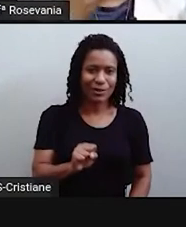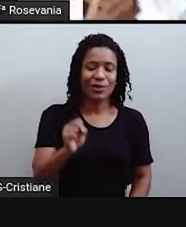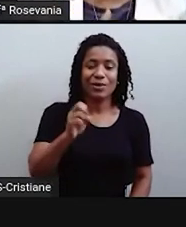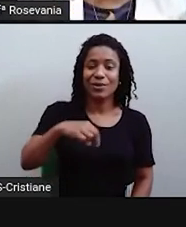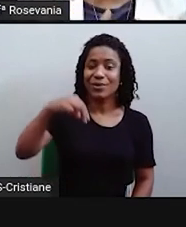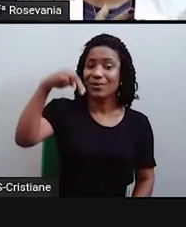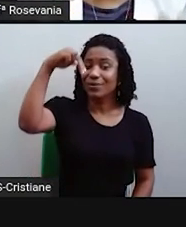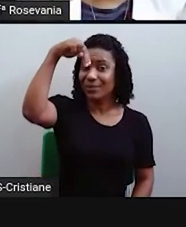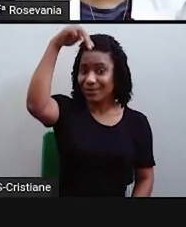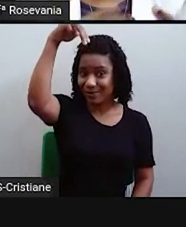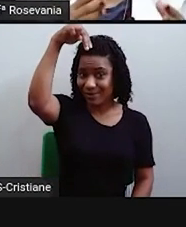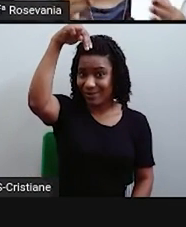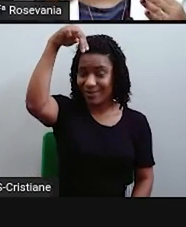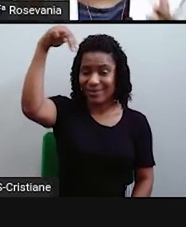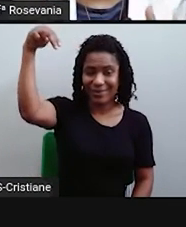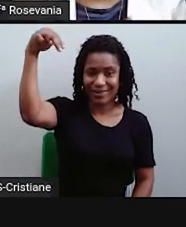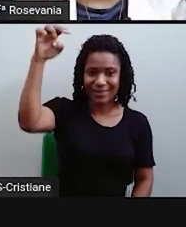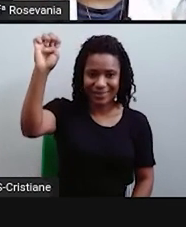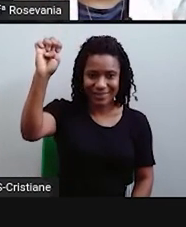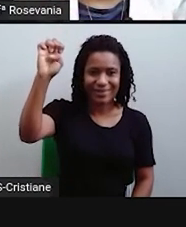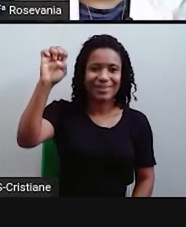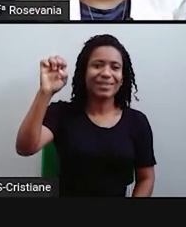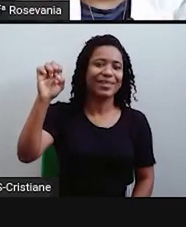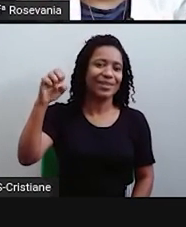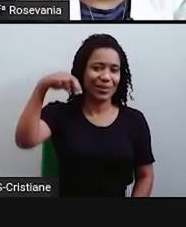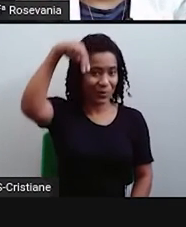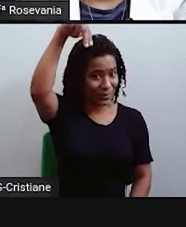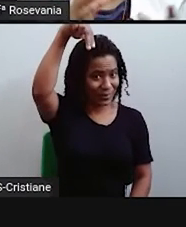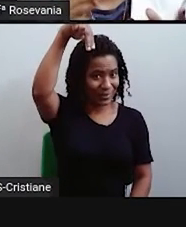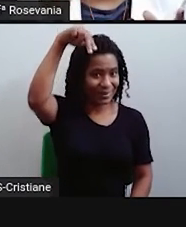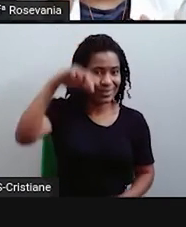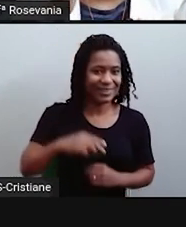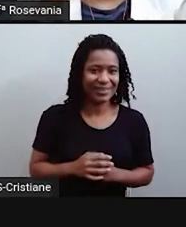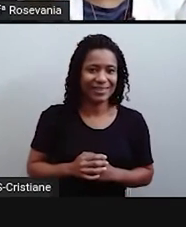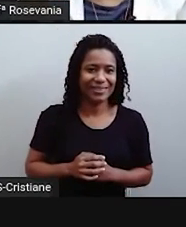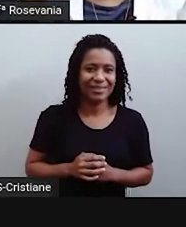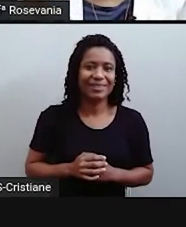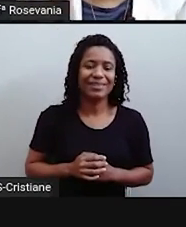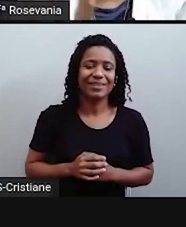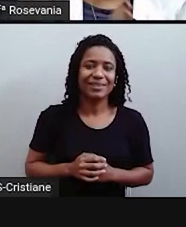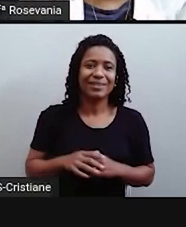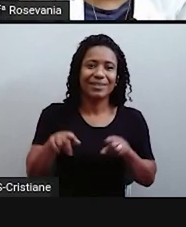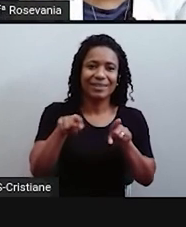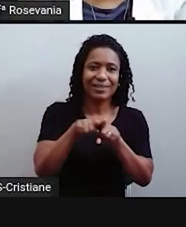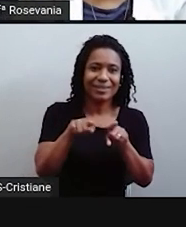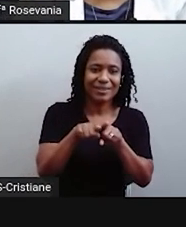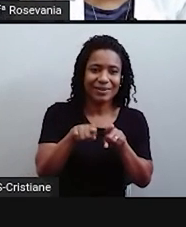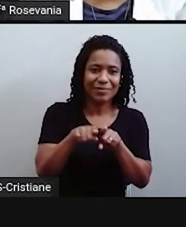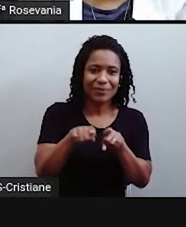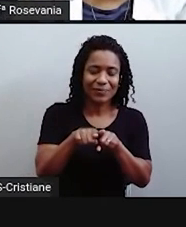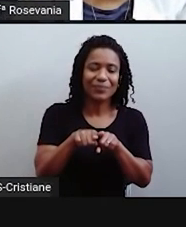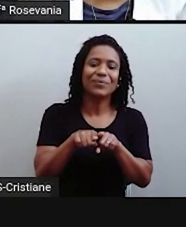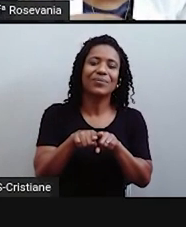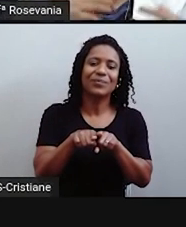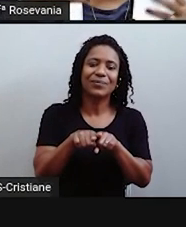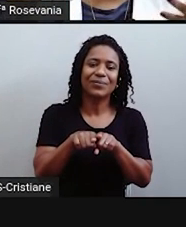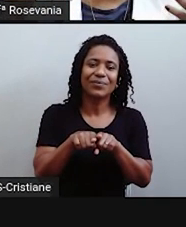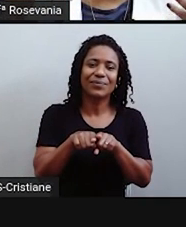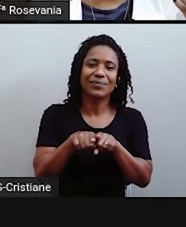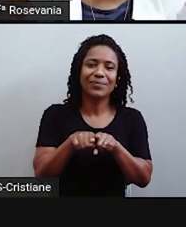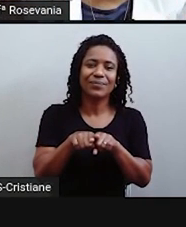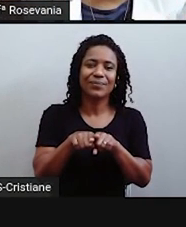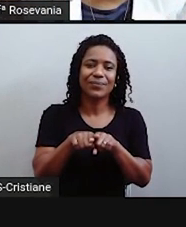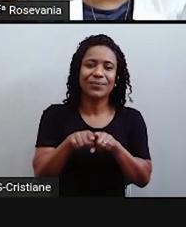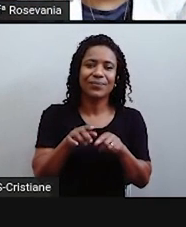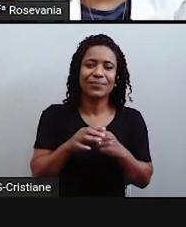E a gente tem também a questão, né, de... Desculpa, a Amazônia. E a gente tem a de